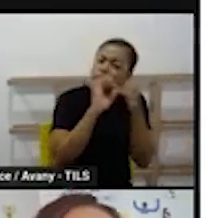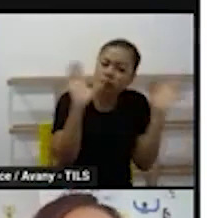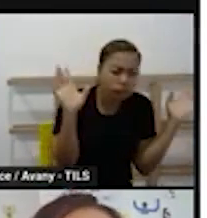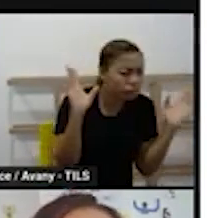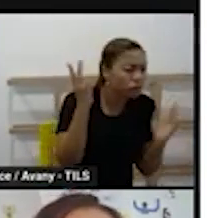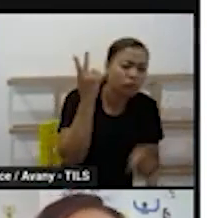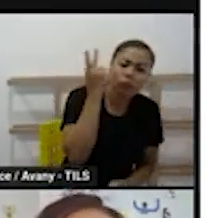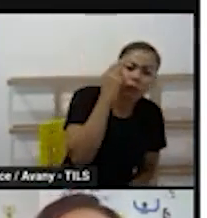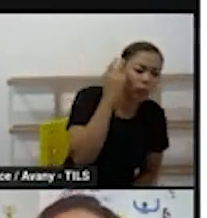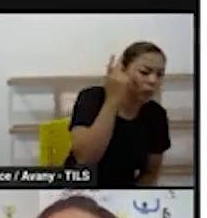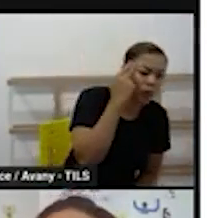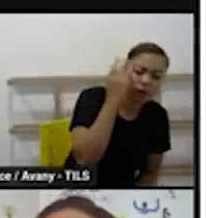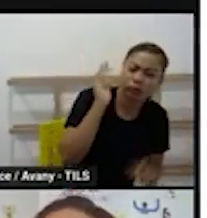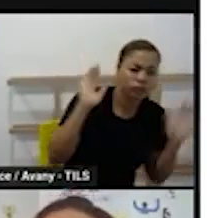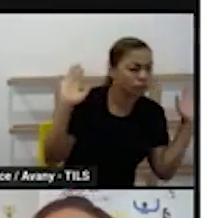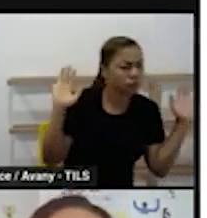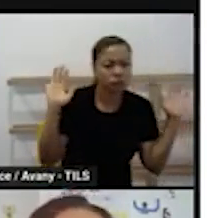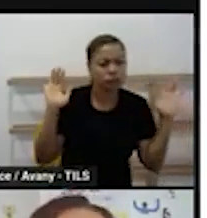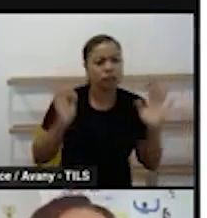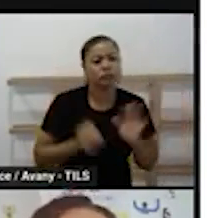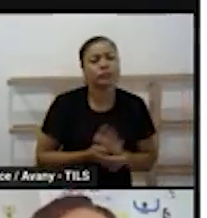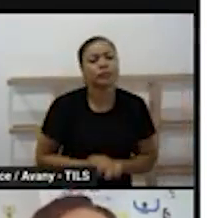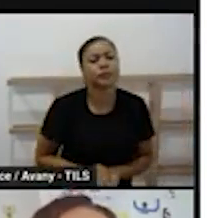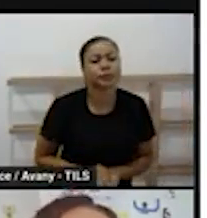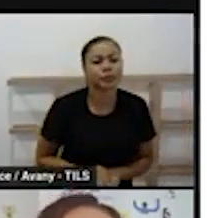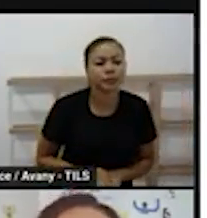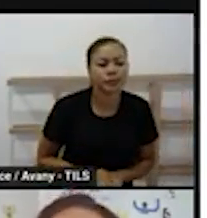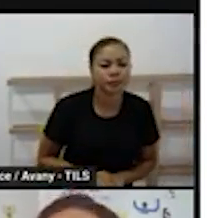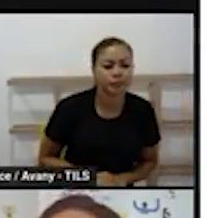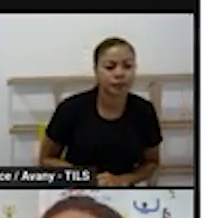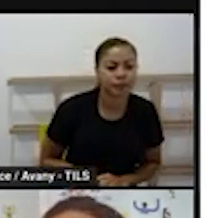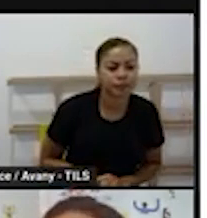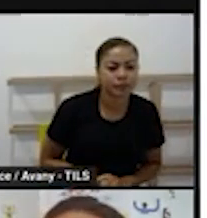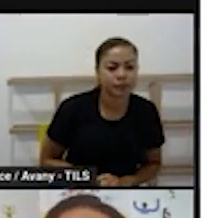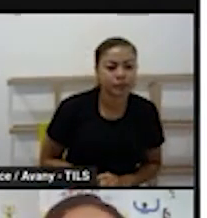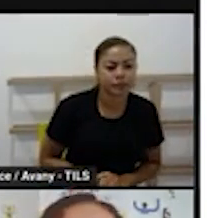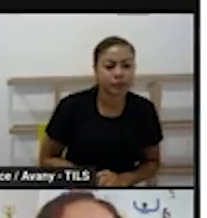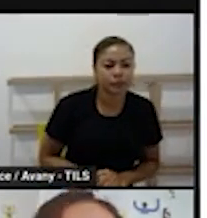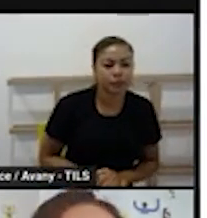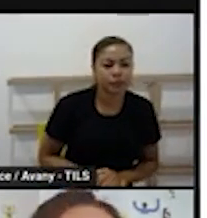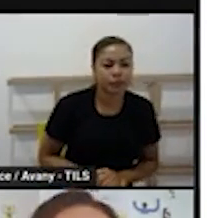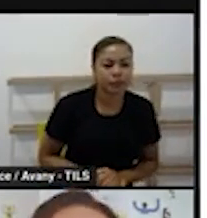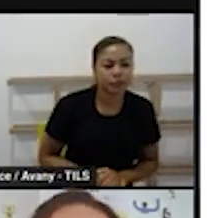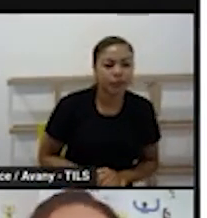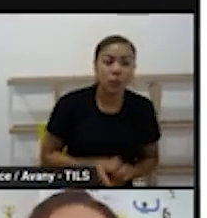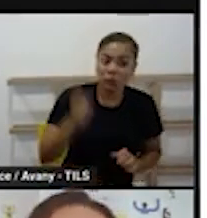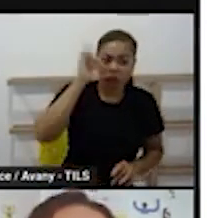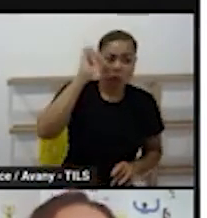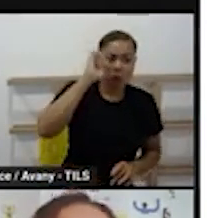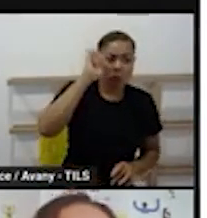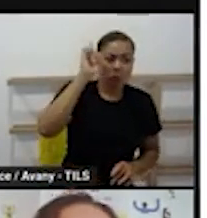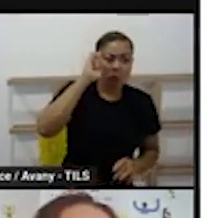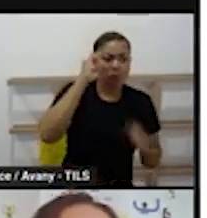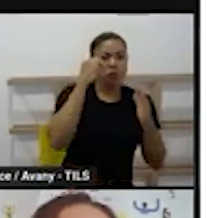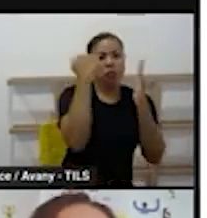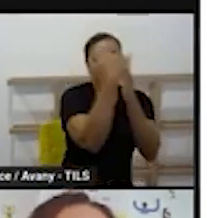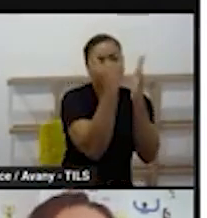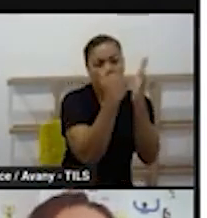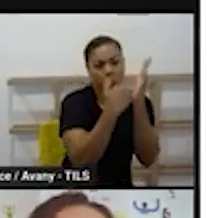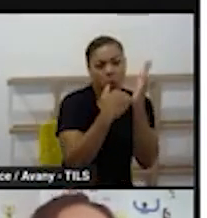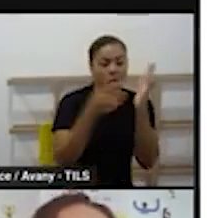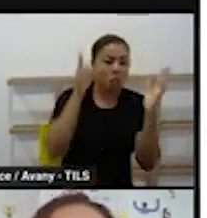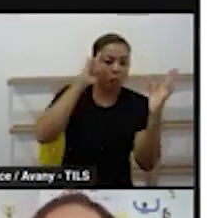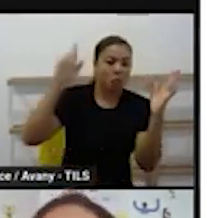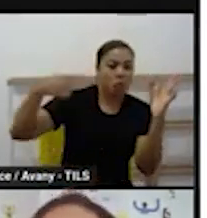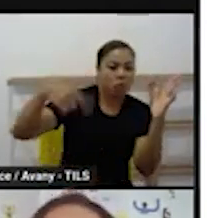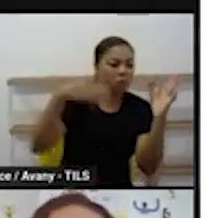usadas sim devem ser usadas o que a gente fala é que a gente não vai colocar a TV todos os dias na rotina mas a TV